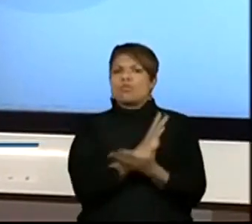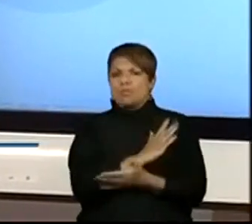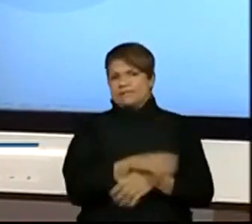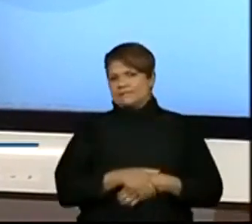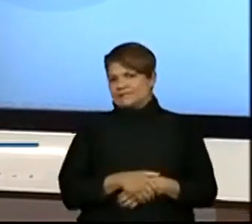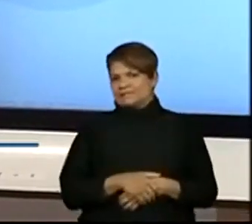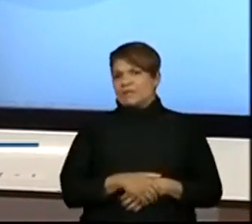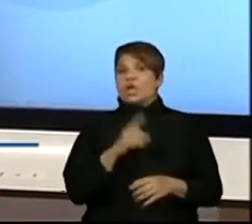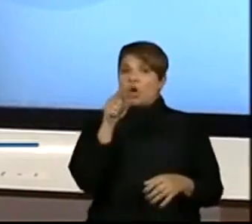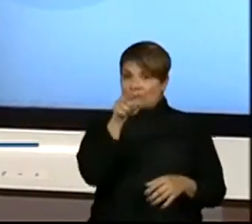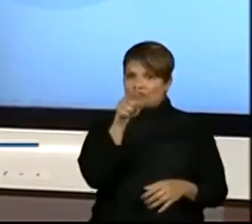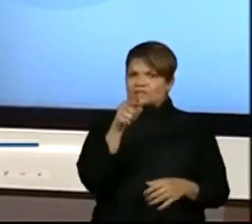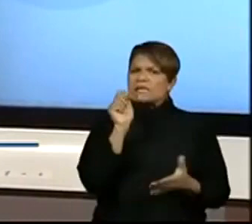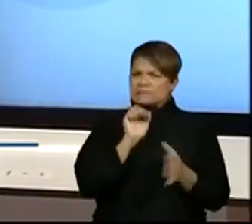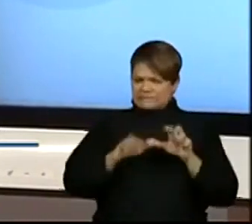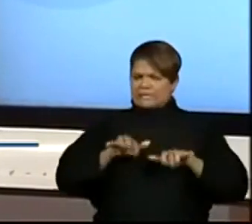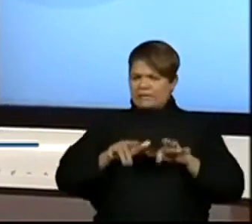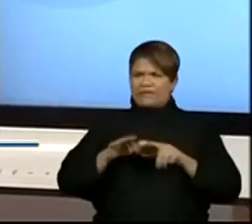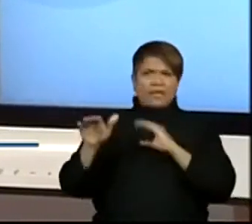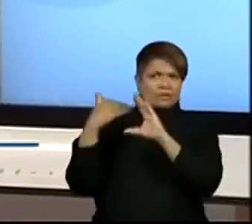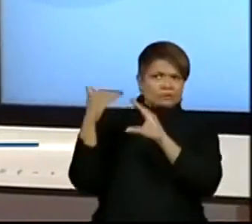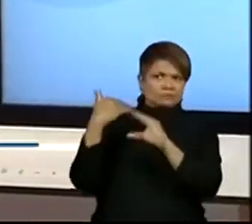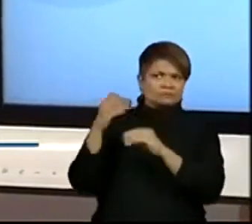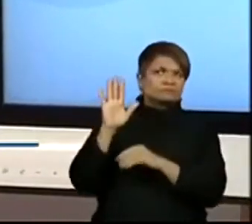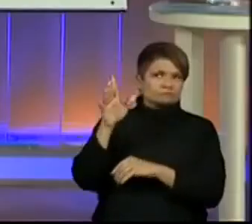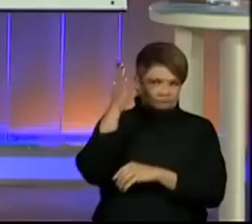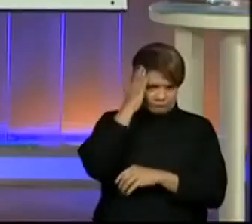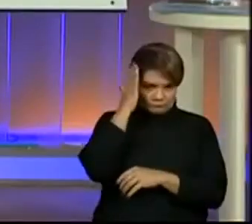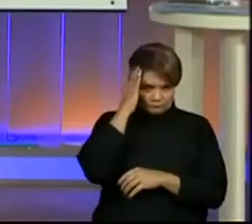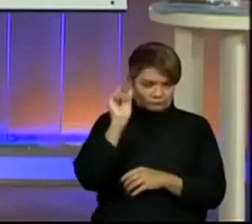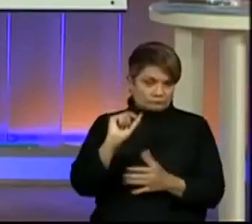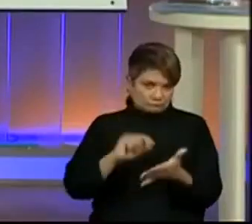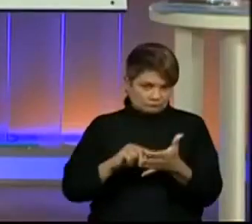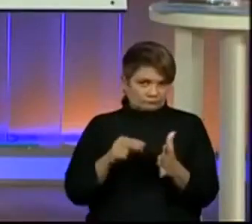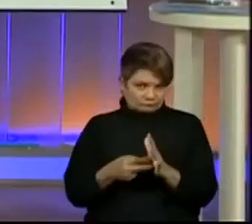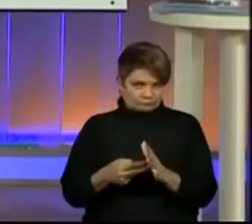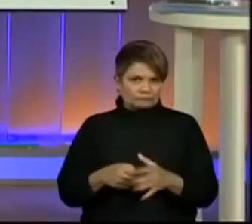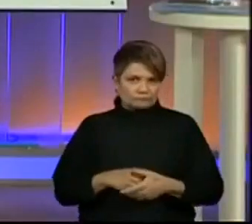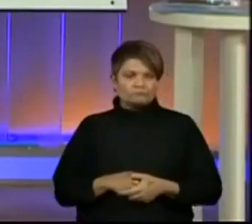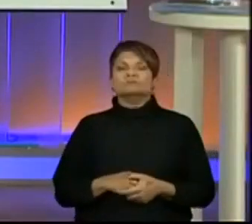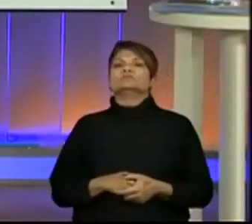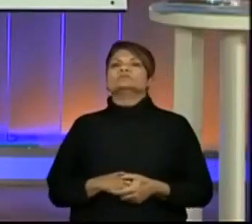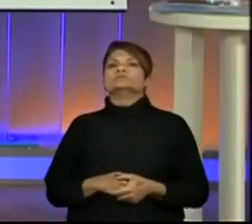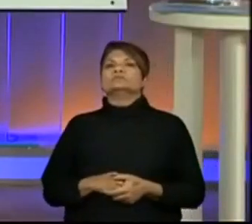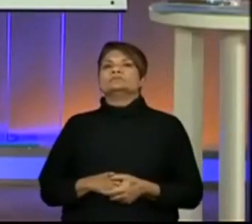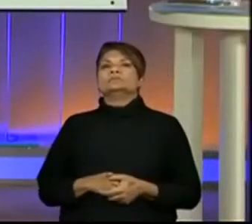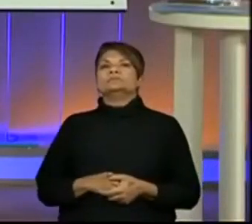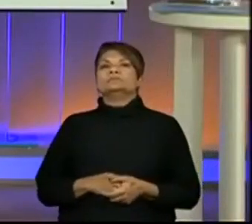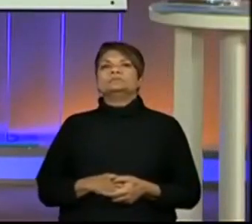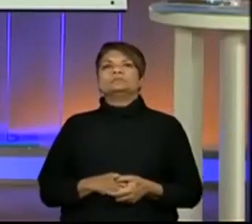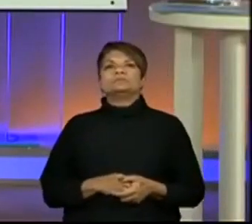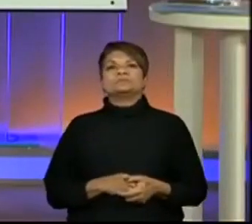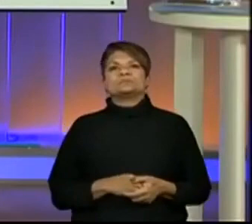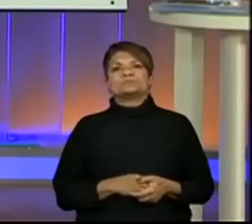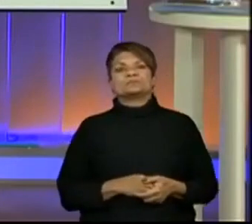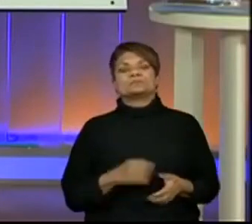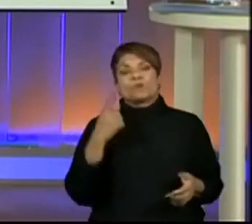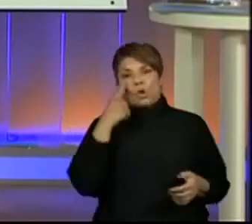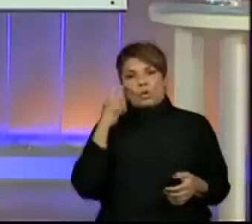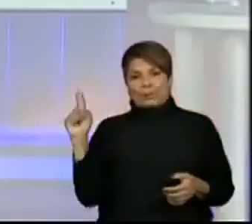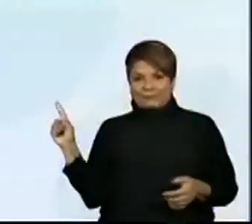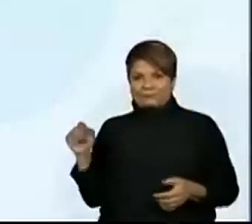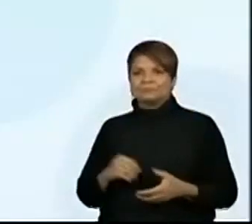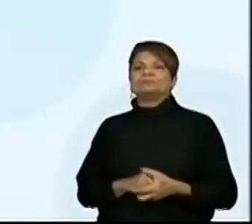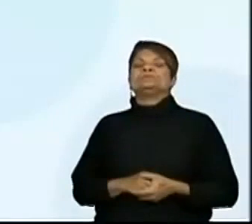saber se vocês sabem o que elas significam. Vamos para a tarefa. Olha aqui.